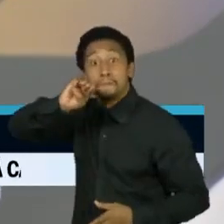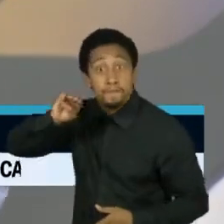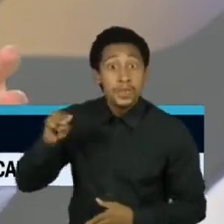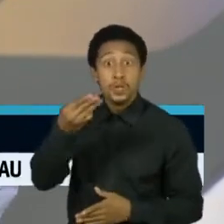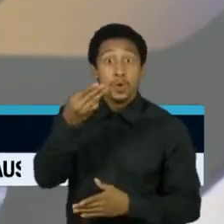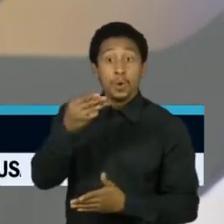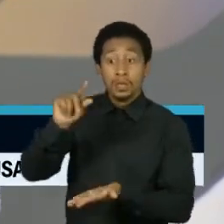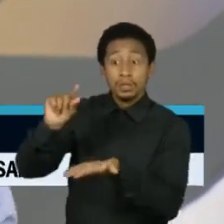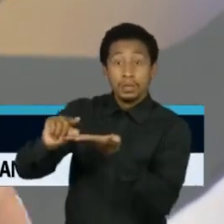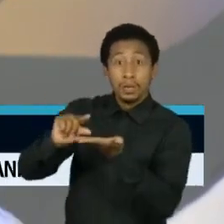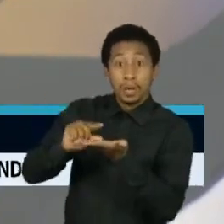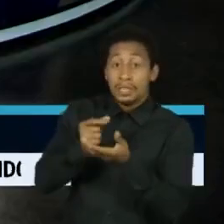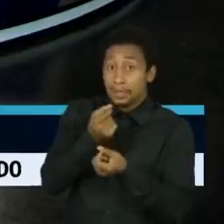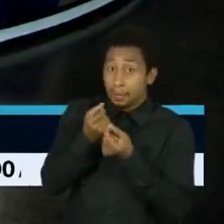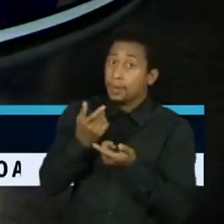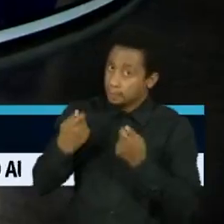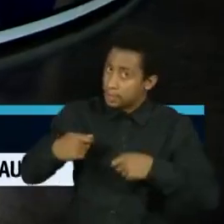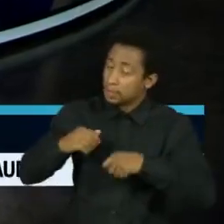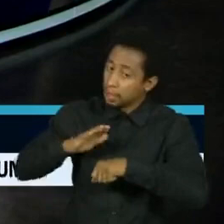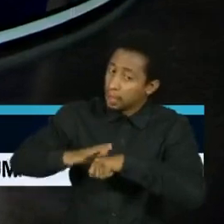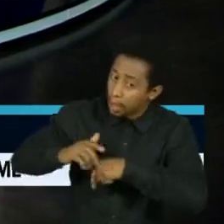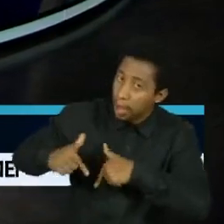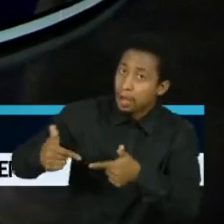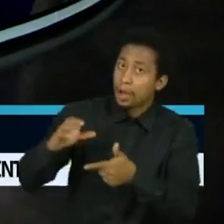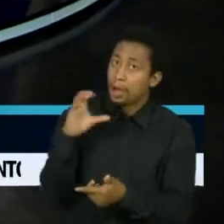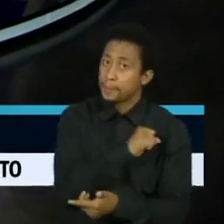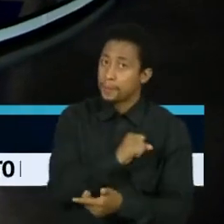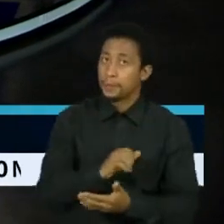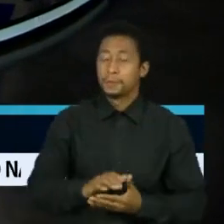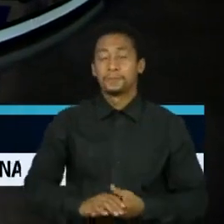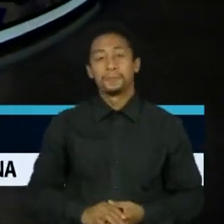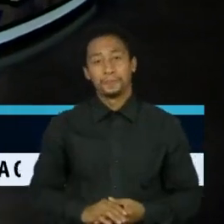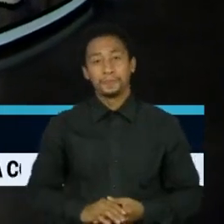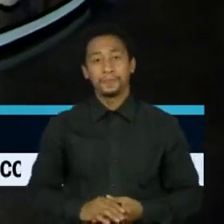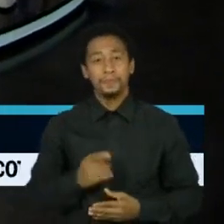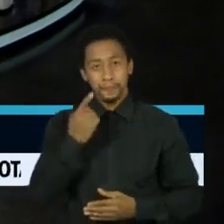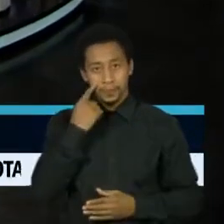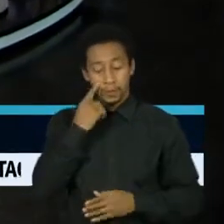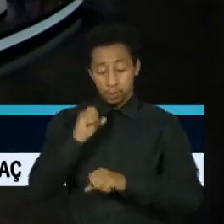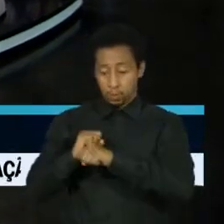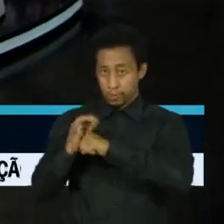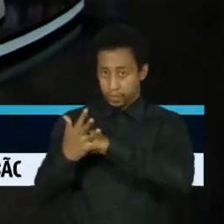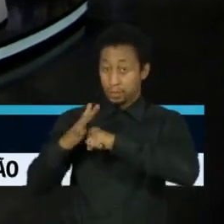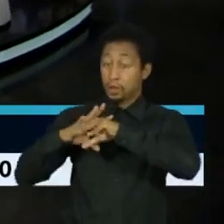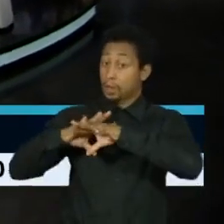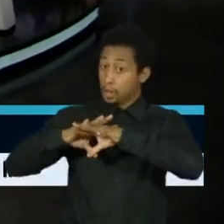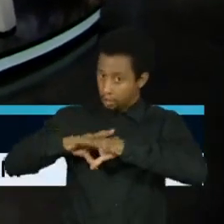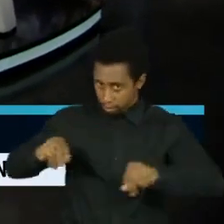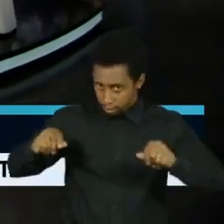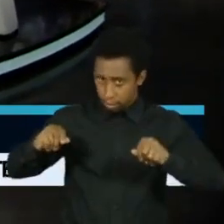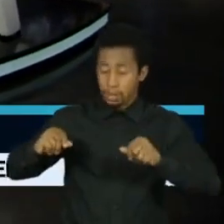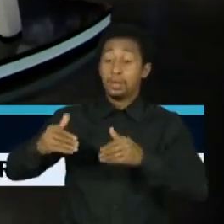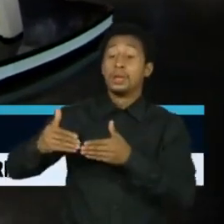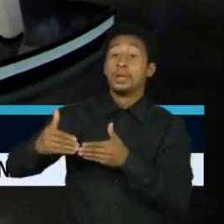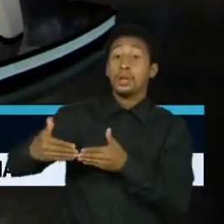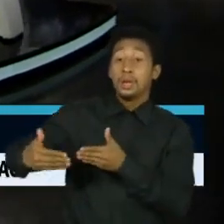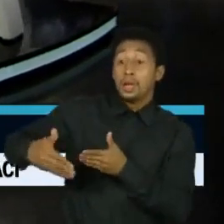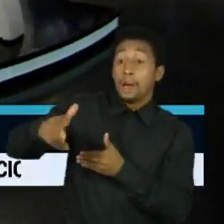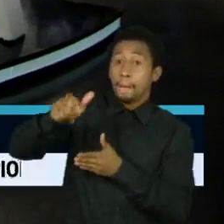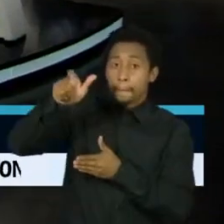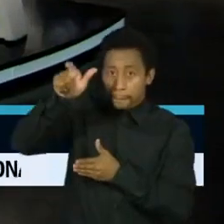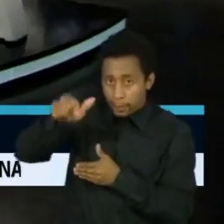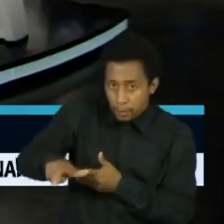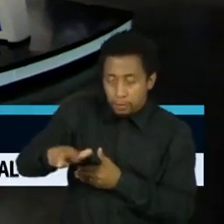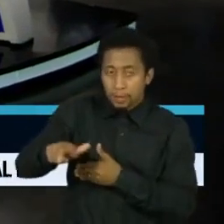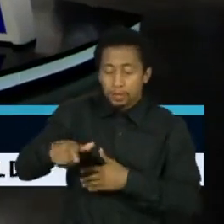doses. Então, precisamos correr, né? Doutor Vecina, a Covid longa causada pela Ômicron joga por terra a tese de que a variante era